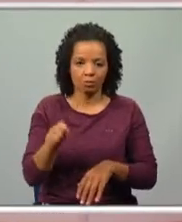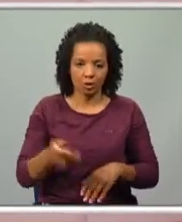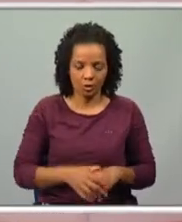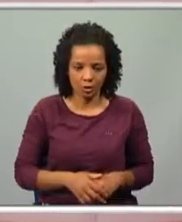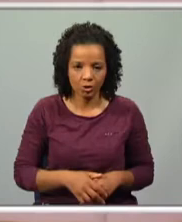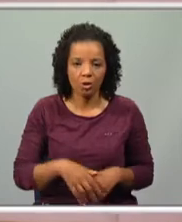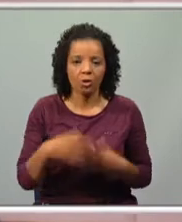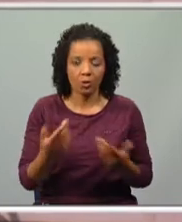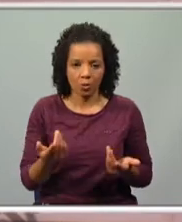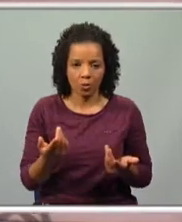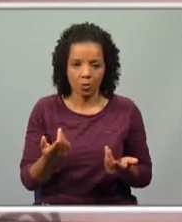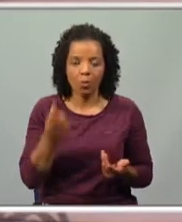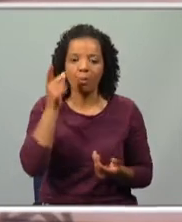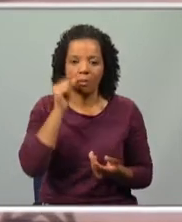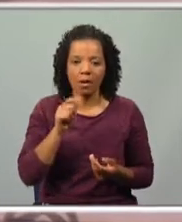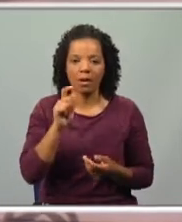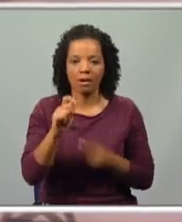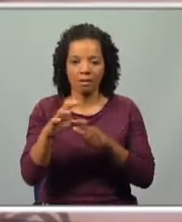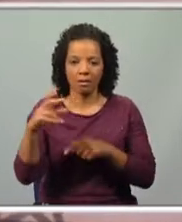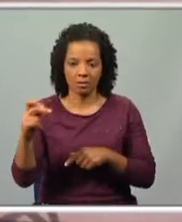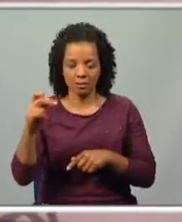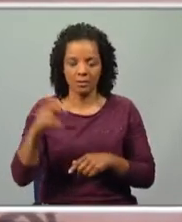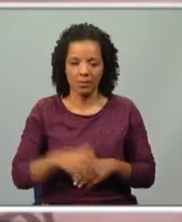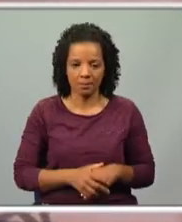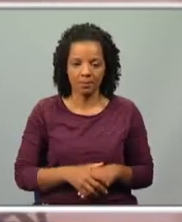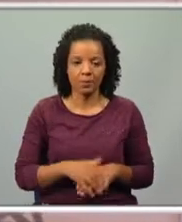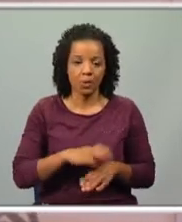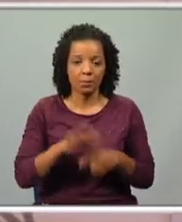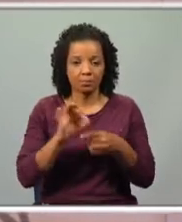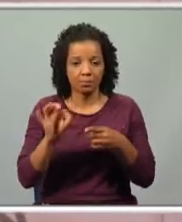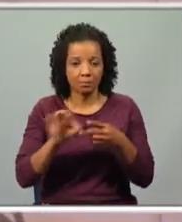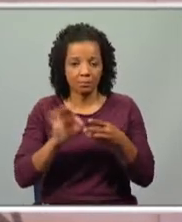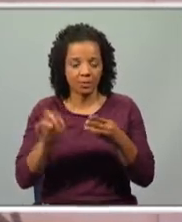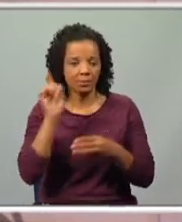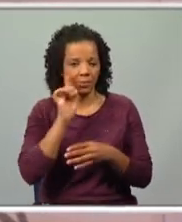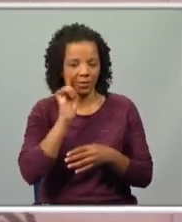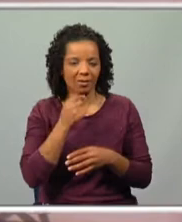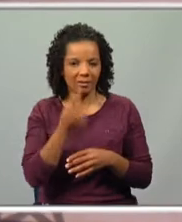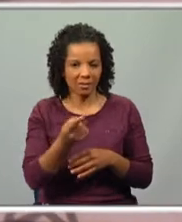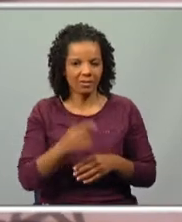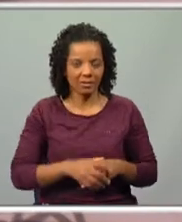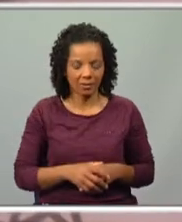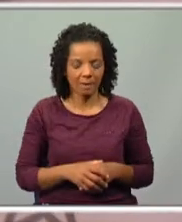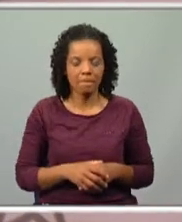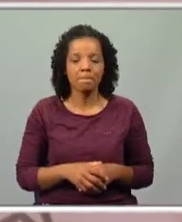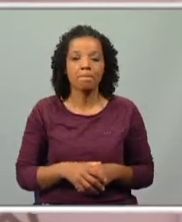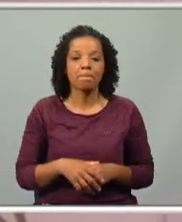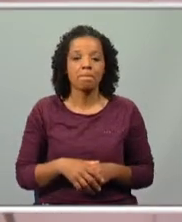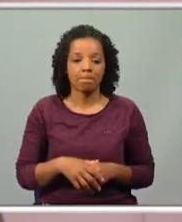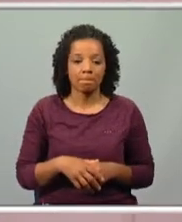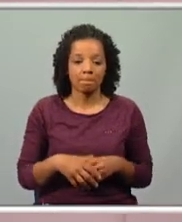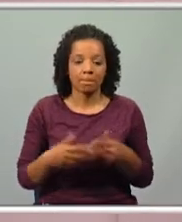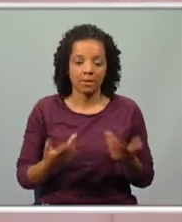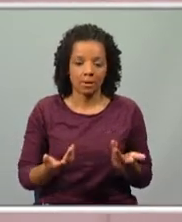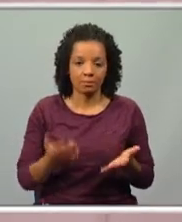com o pai de Eça de Queiroz. Daí que eles tenham, são estes os pormenores relevantes que eu te dizia para tomares nota, daí que eles